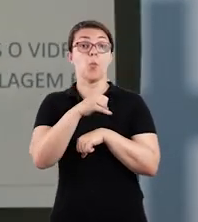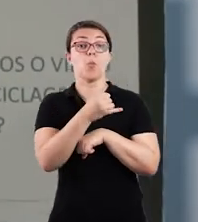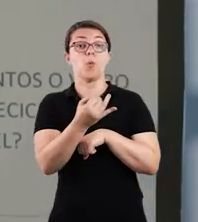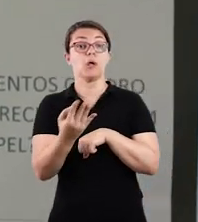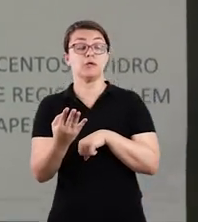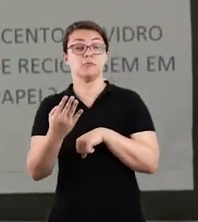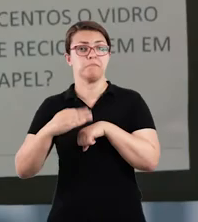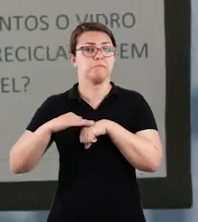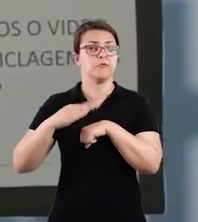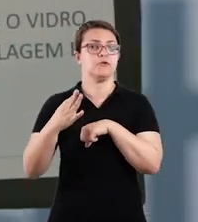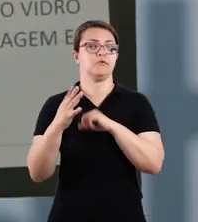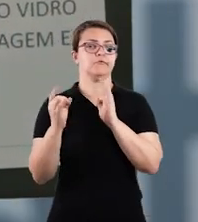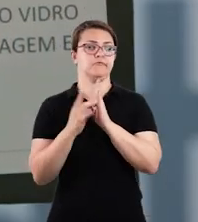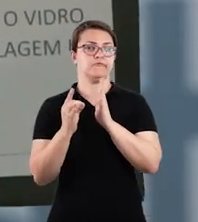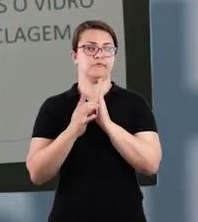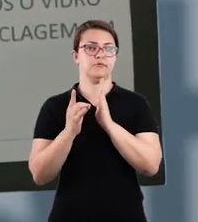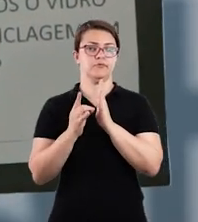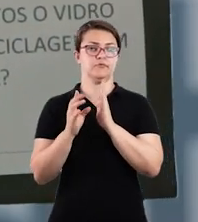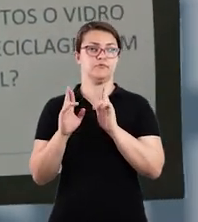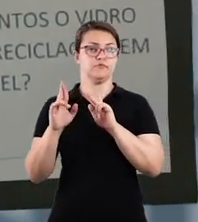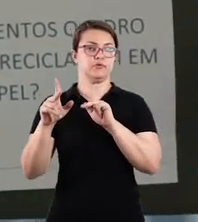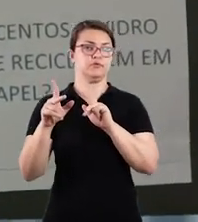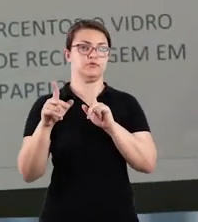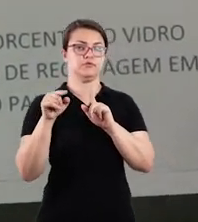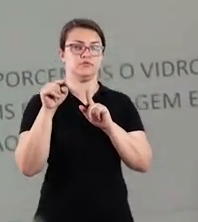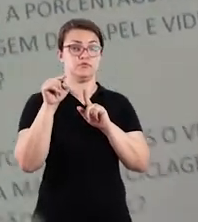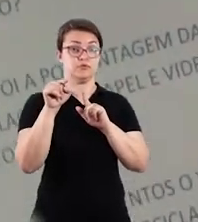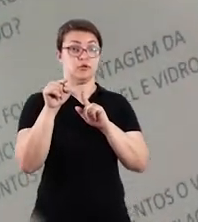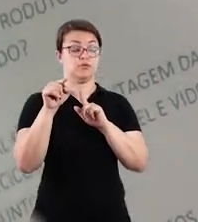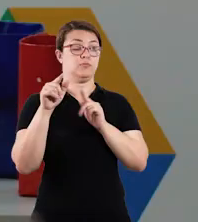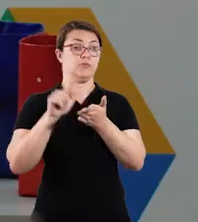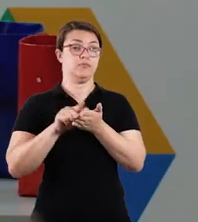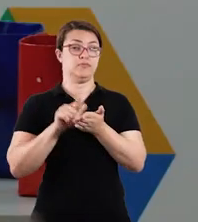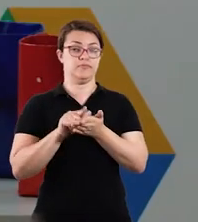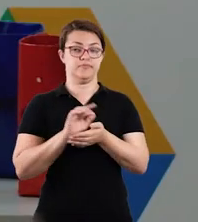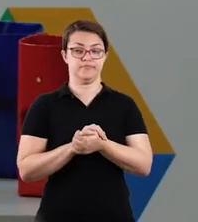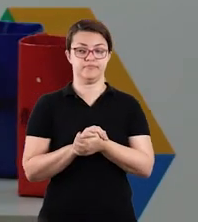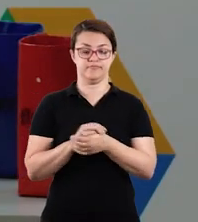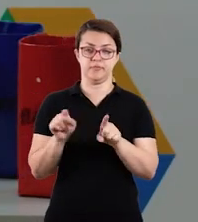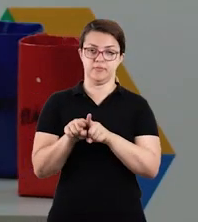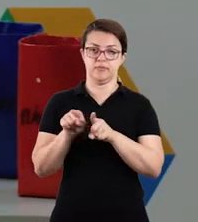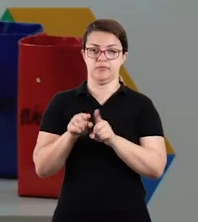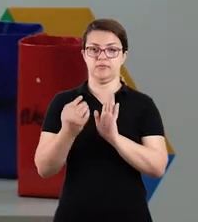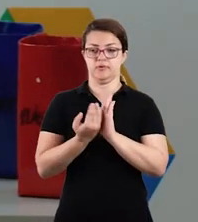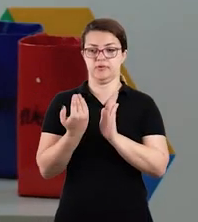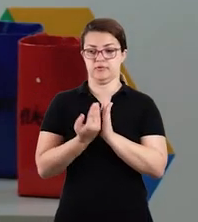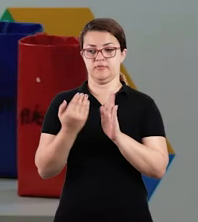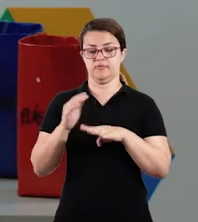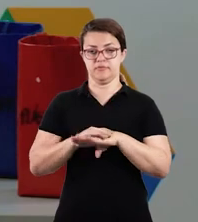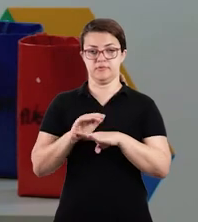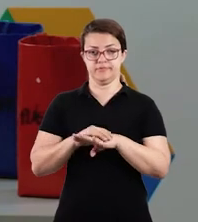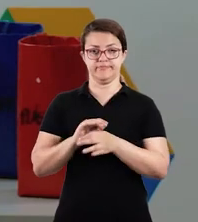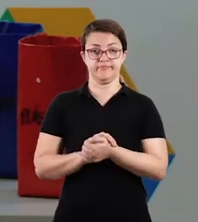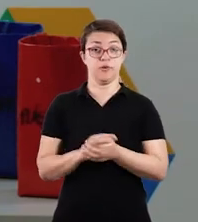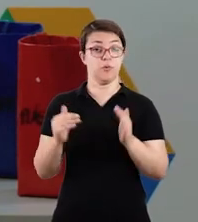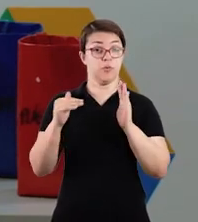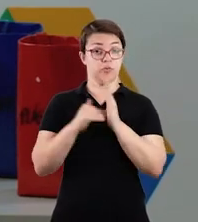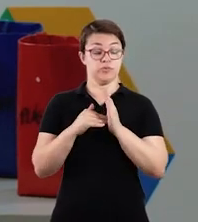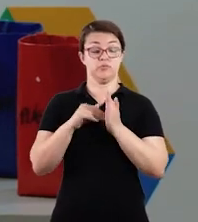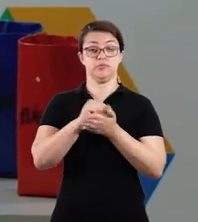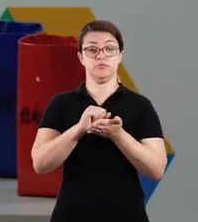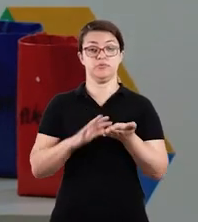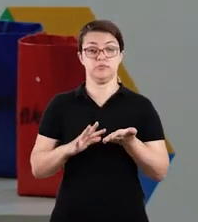de vidro em relação ao papel? Vai passar um pouquinho aí. E é isso que vocês vão registrar também no caderno. E a última